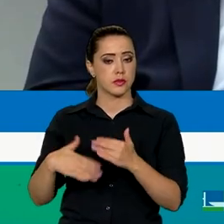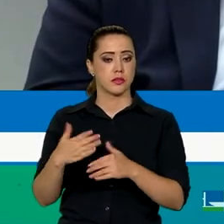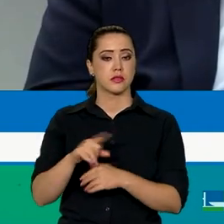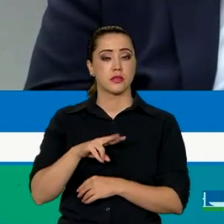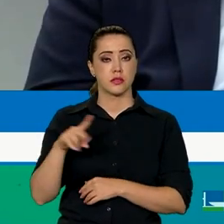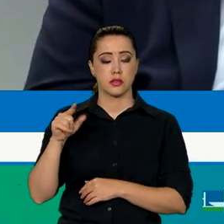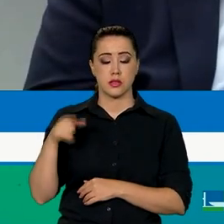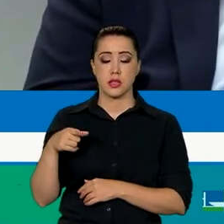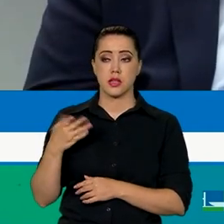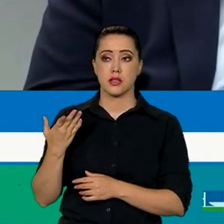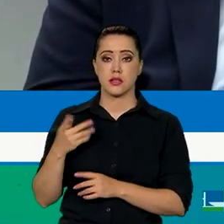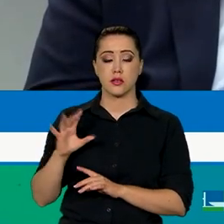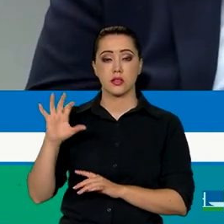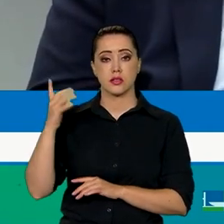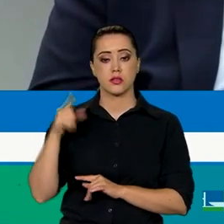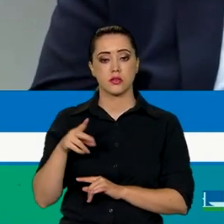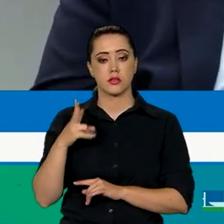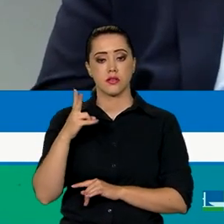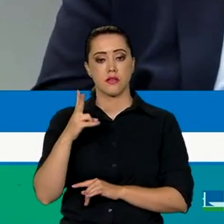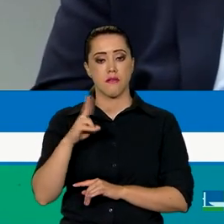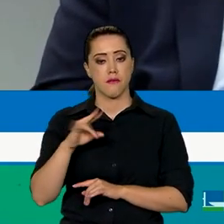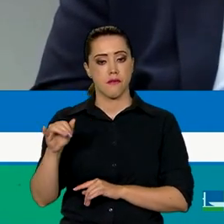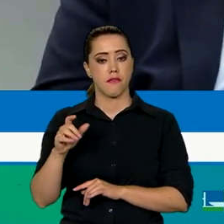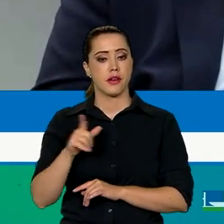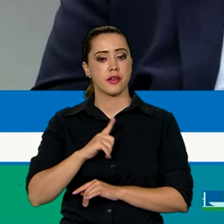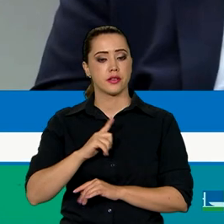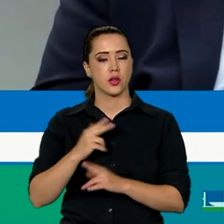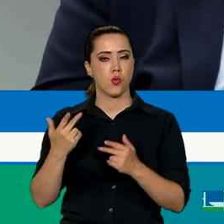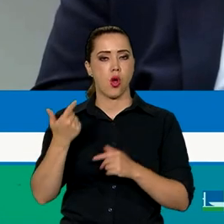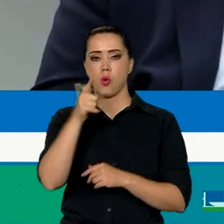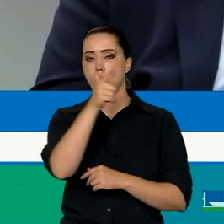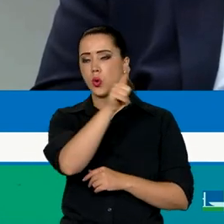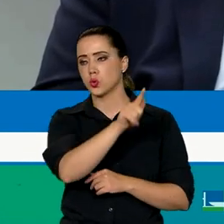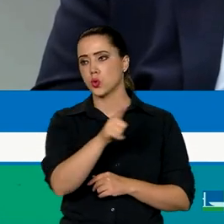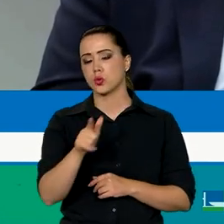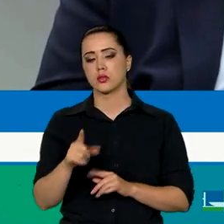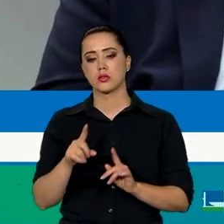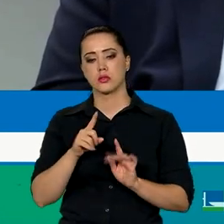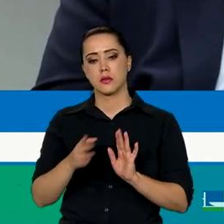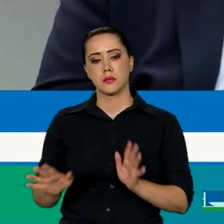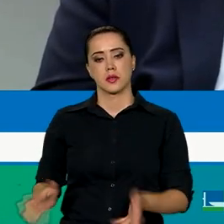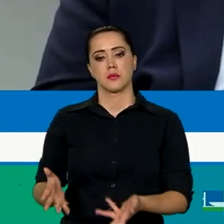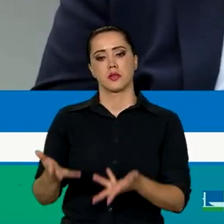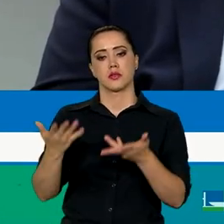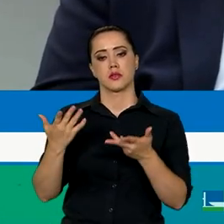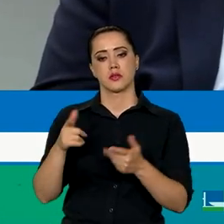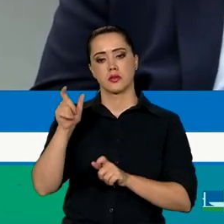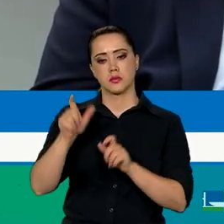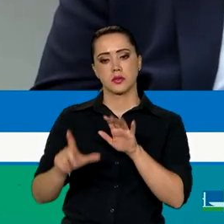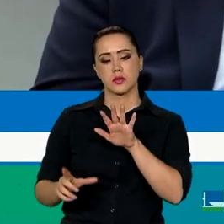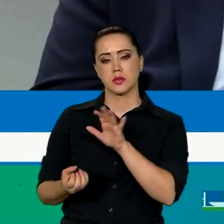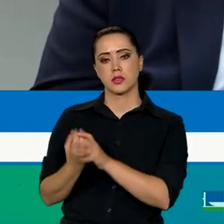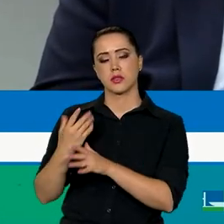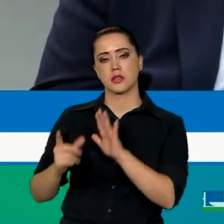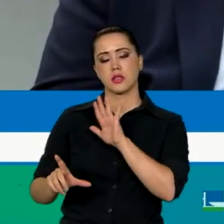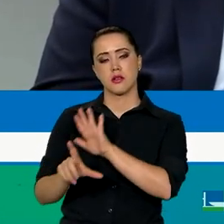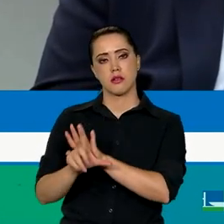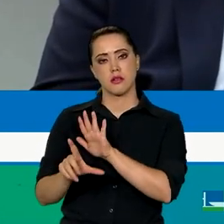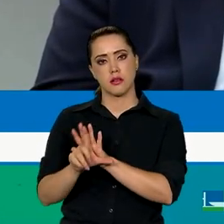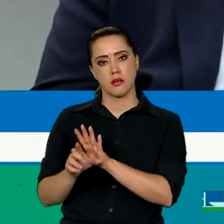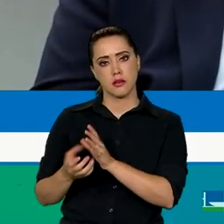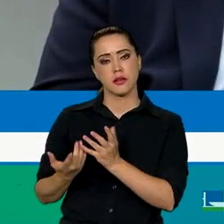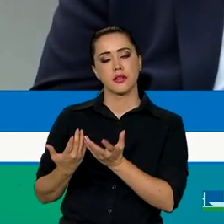caso vai servir, como outros casos na história serviram, para motivar o legislador a